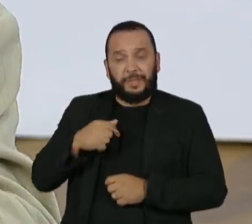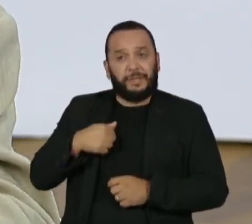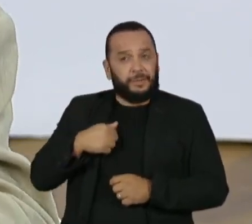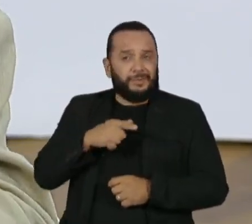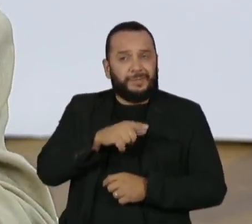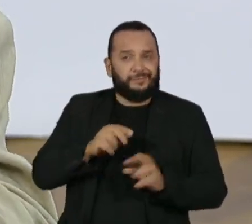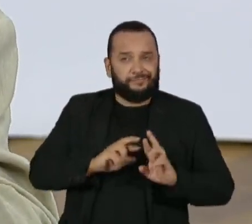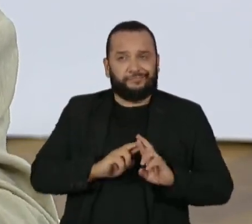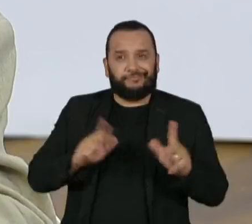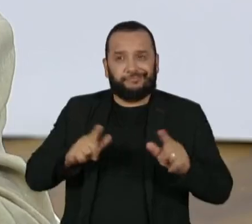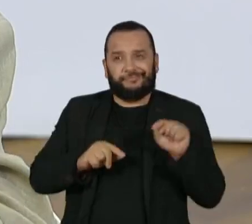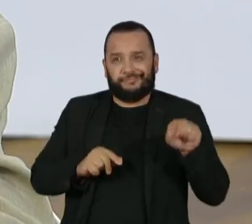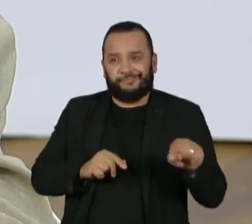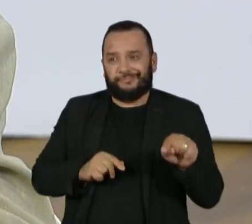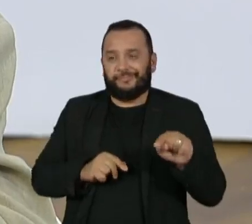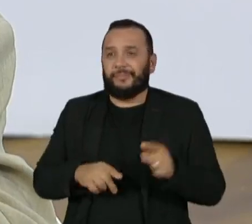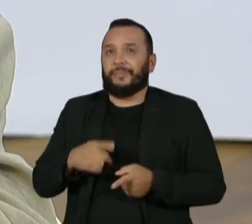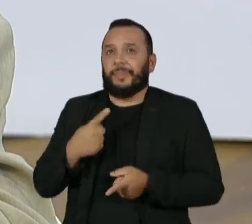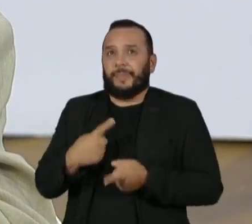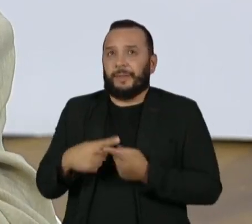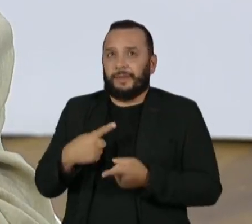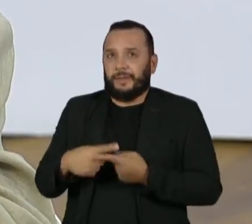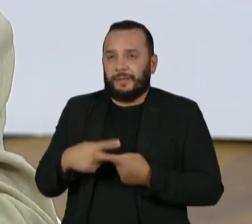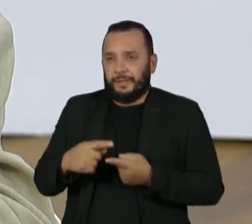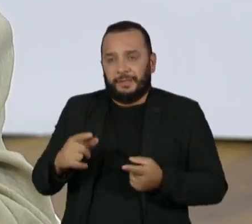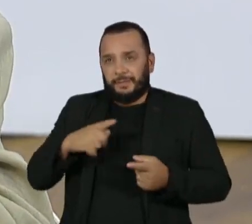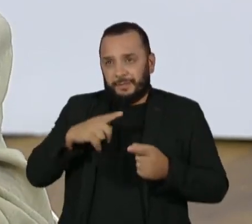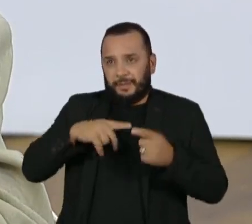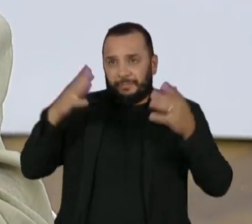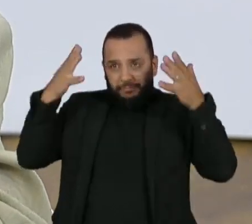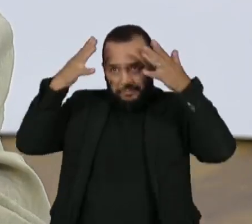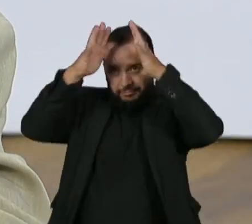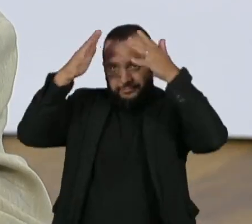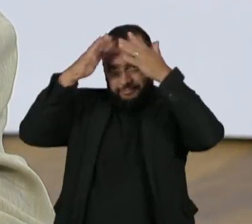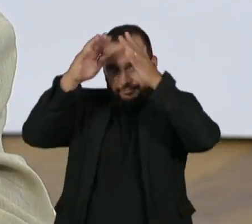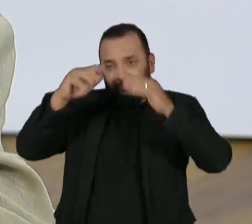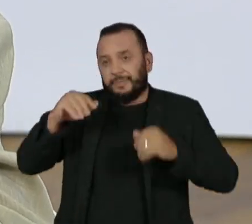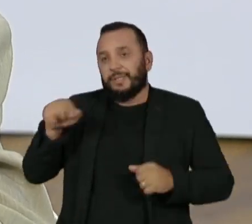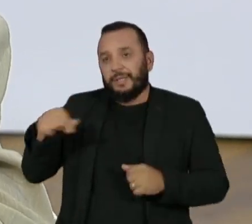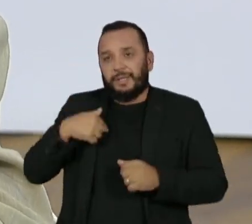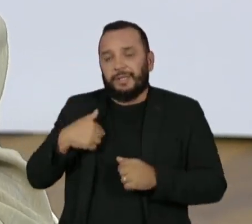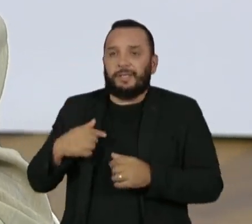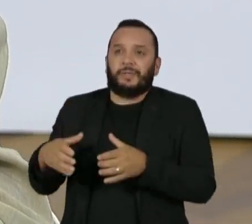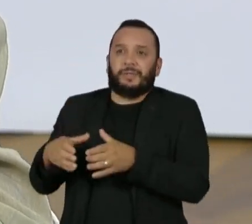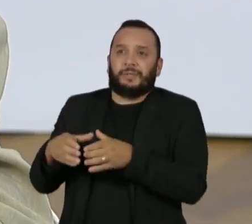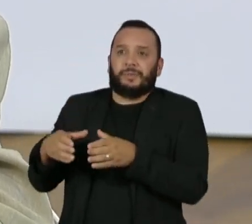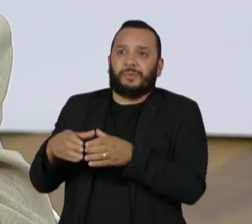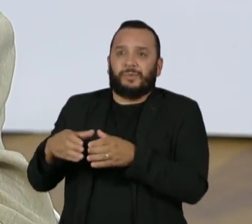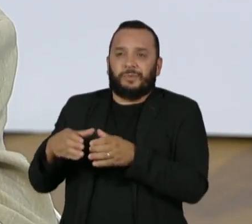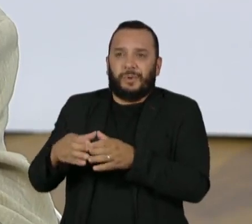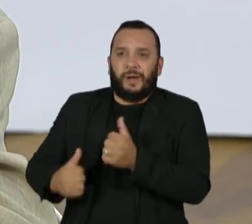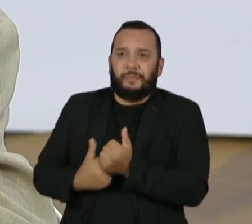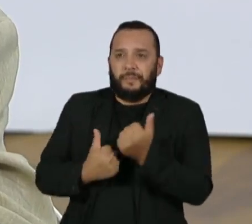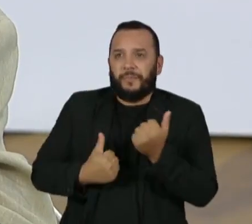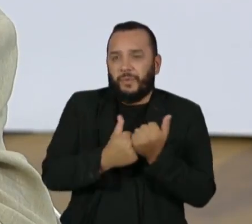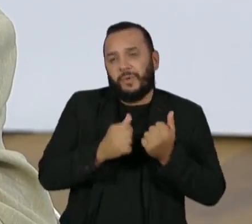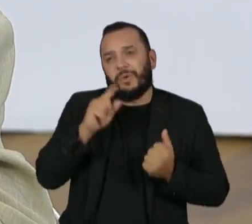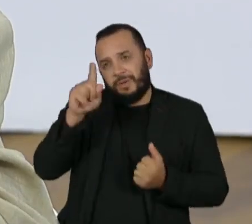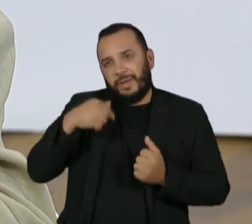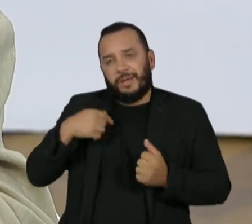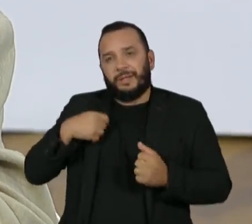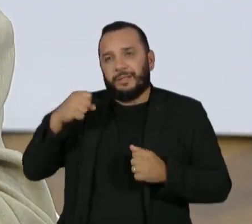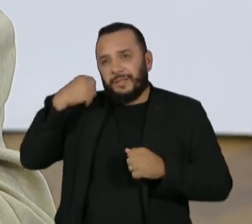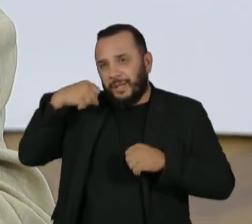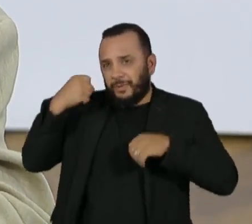não é? Porque de um outsider total que tem uma base parlamentar muito restrita. Então,